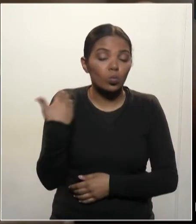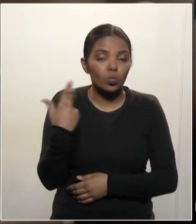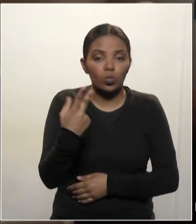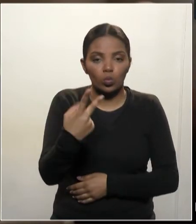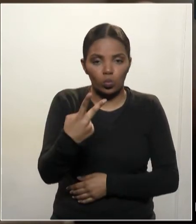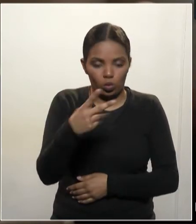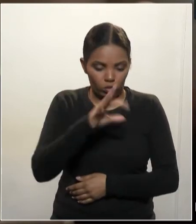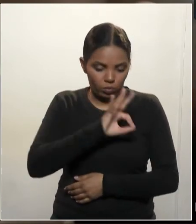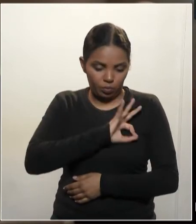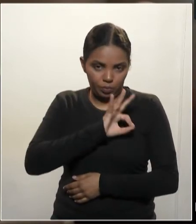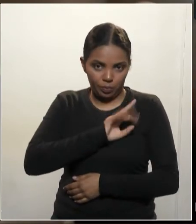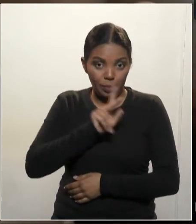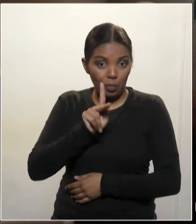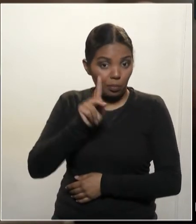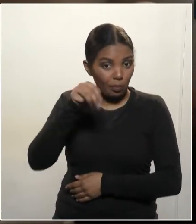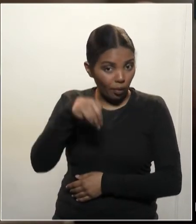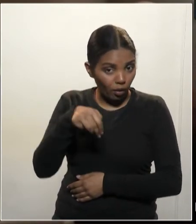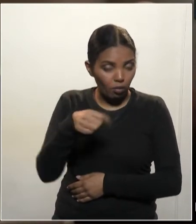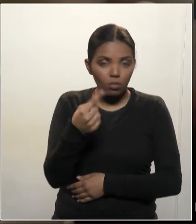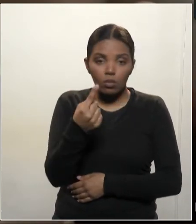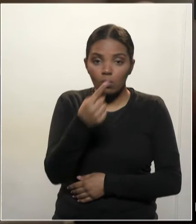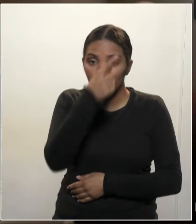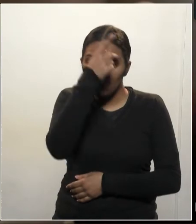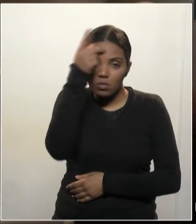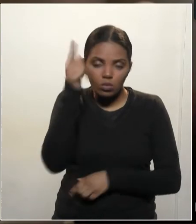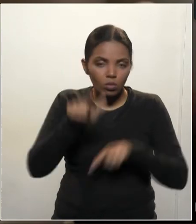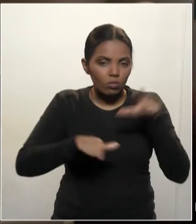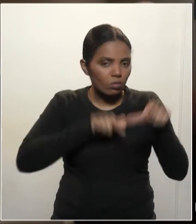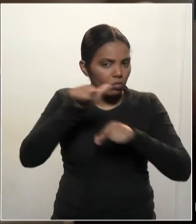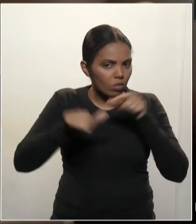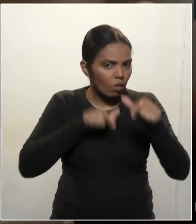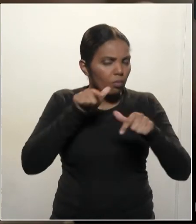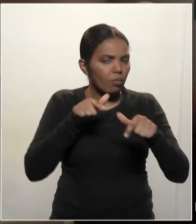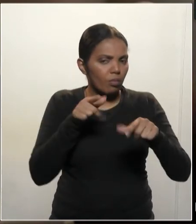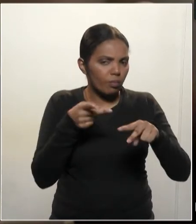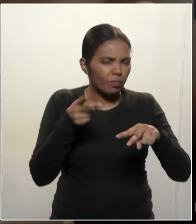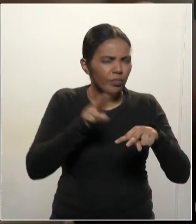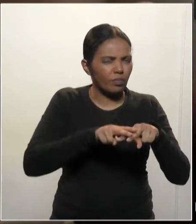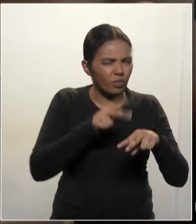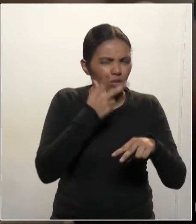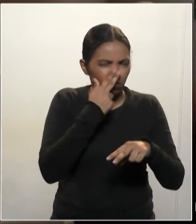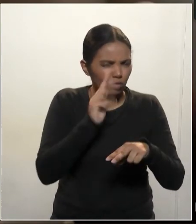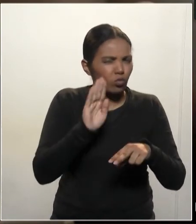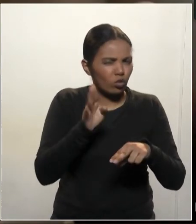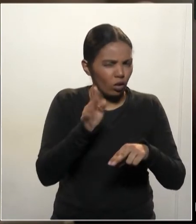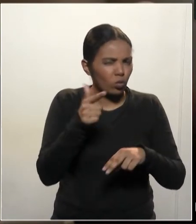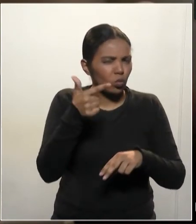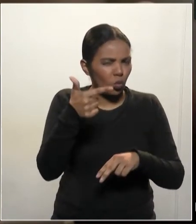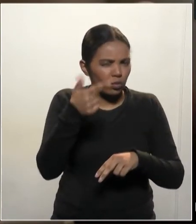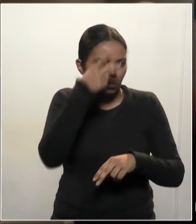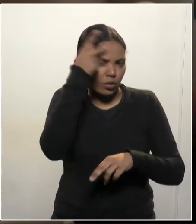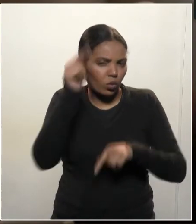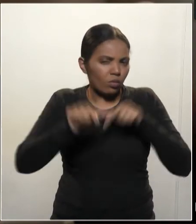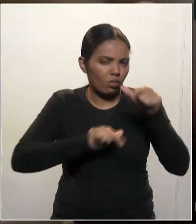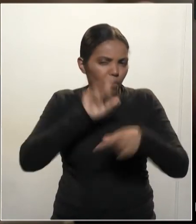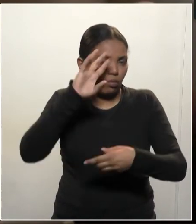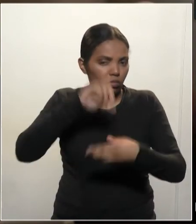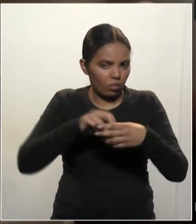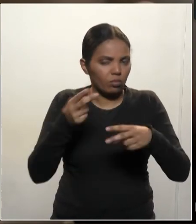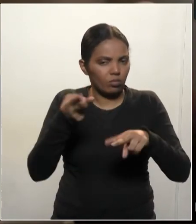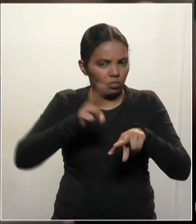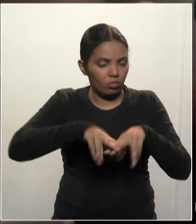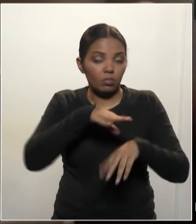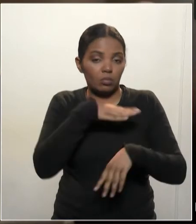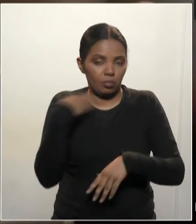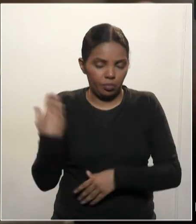policiais militares e um agente penitenciário. Eu acredito que já sejam dois, talvez, agentes penitenciários. Lembro